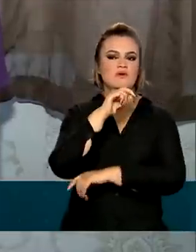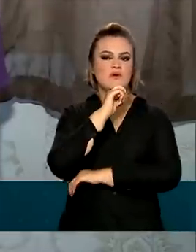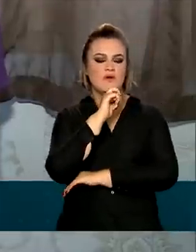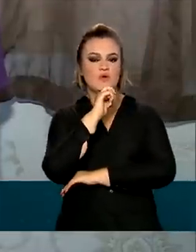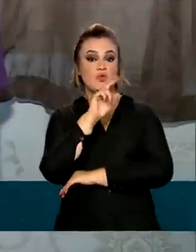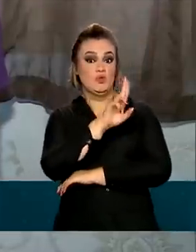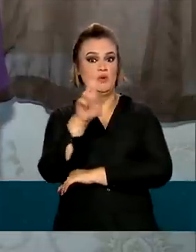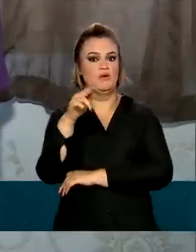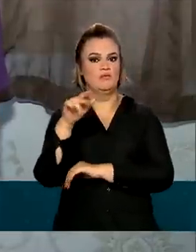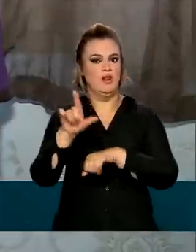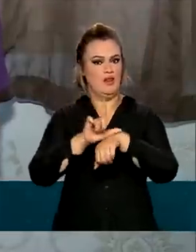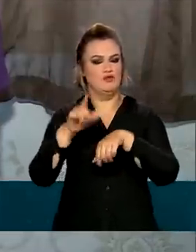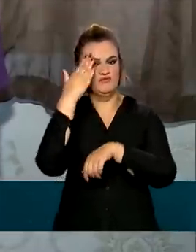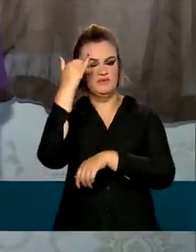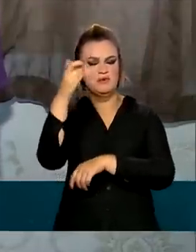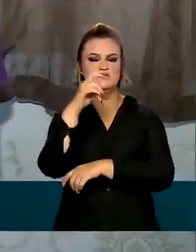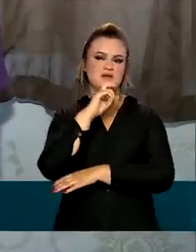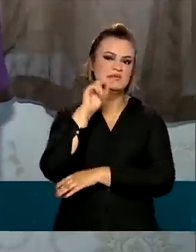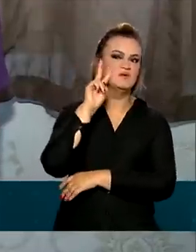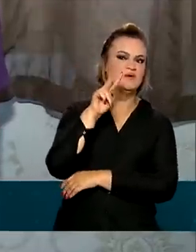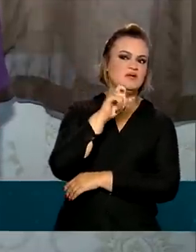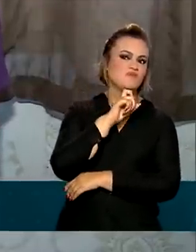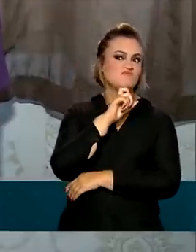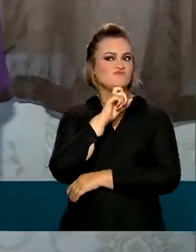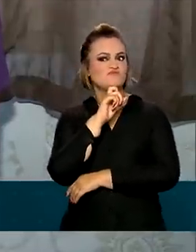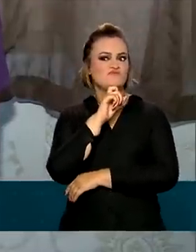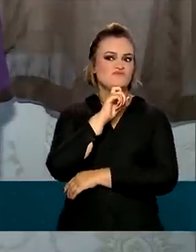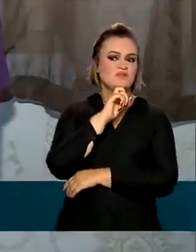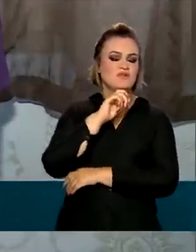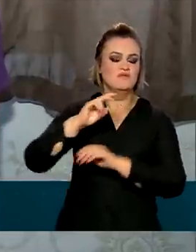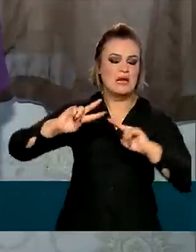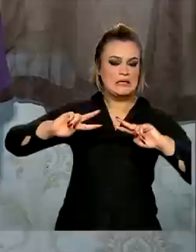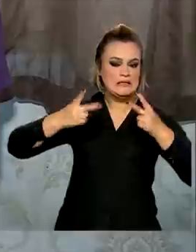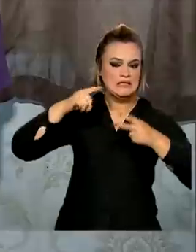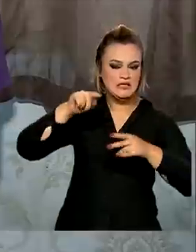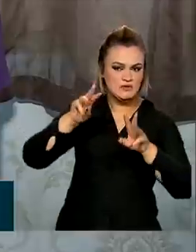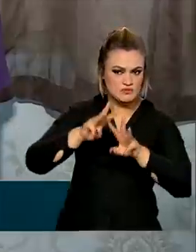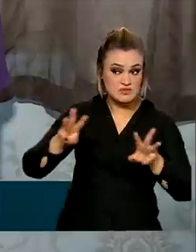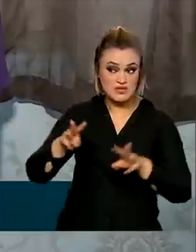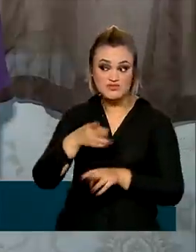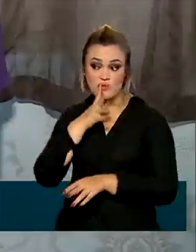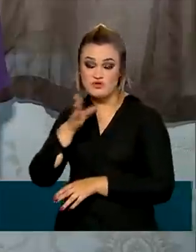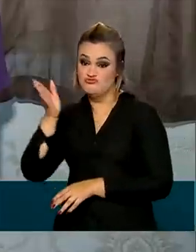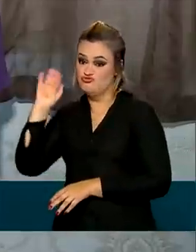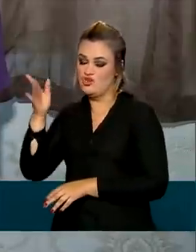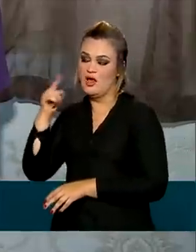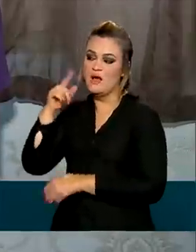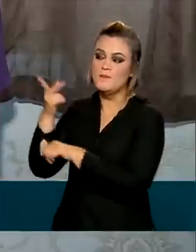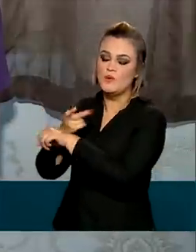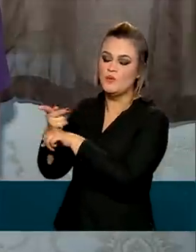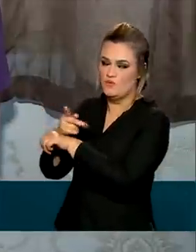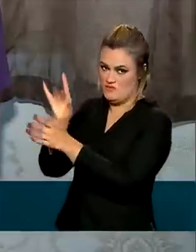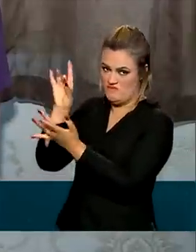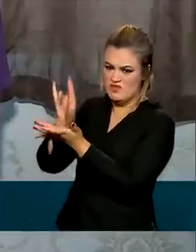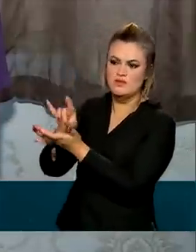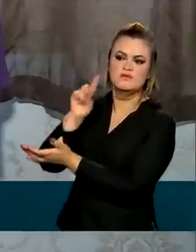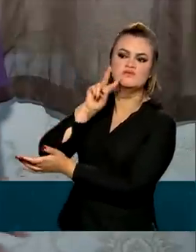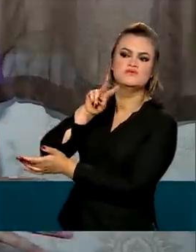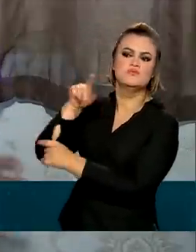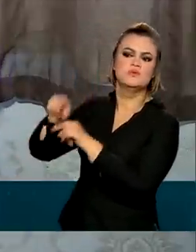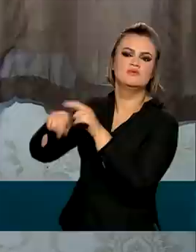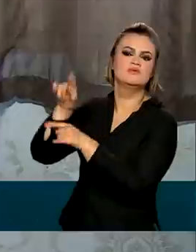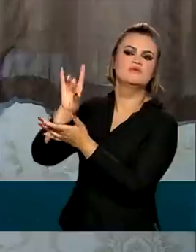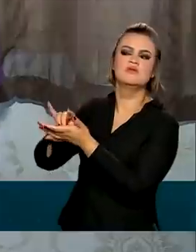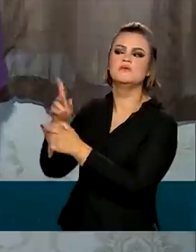esteja o nome de uma loja confiável, eu vou pelo link do site que eu já conheço e procuro aquele produto lá, para evitar